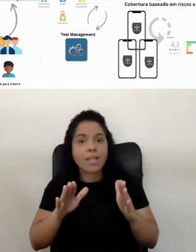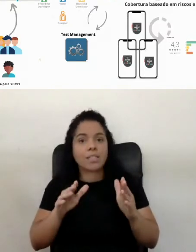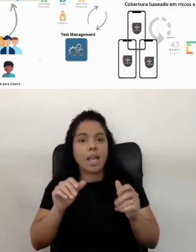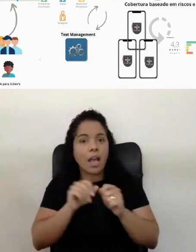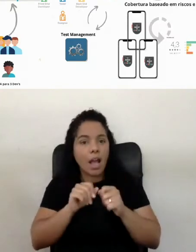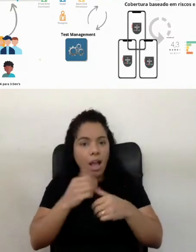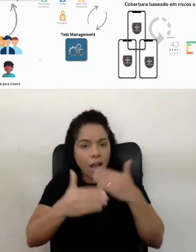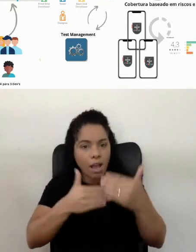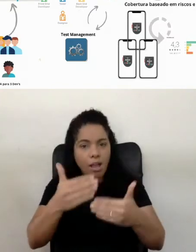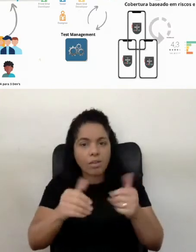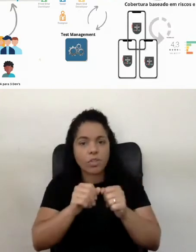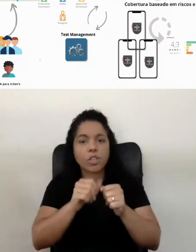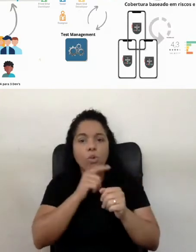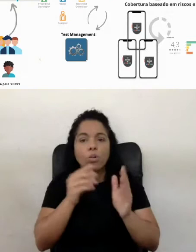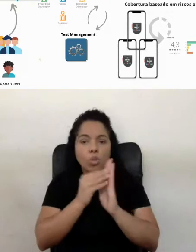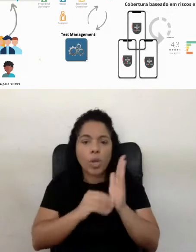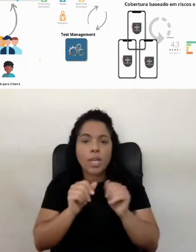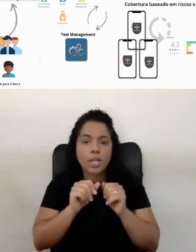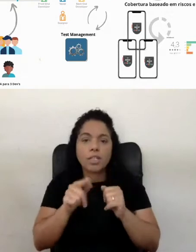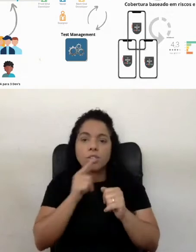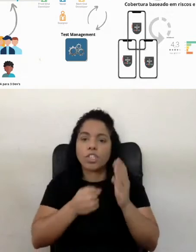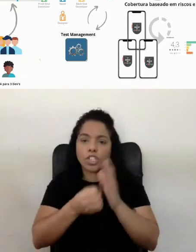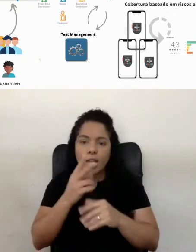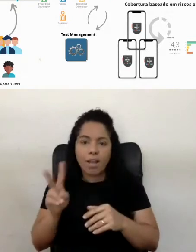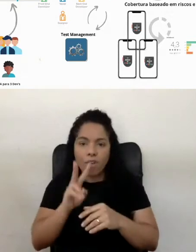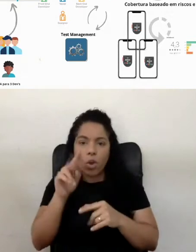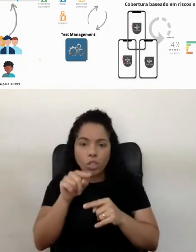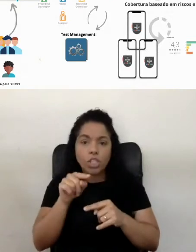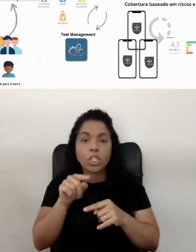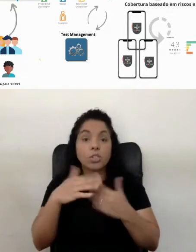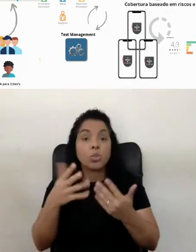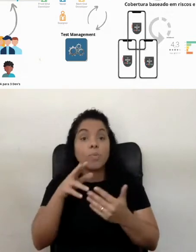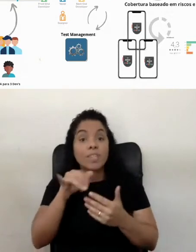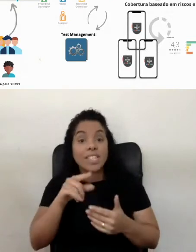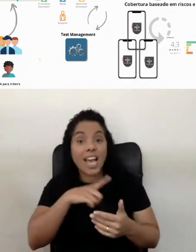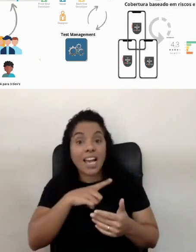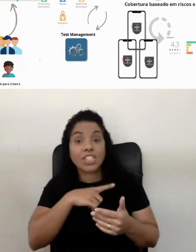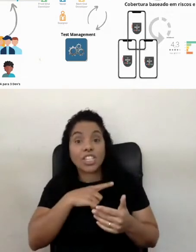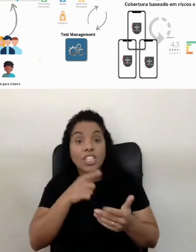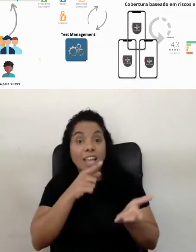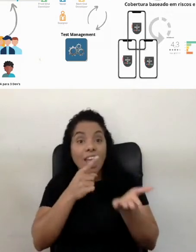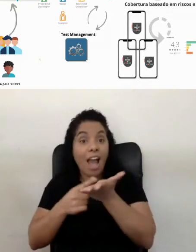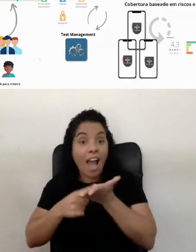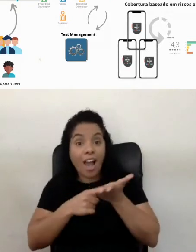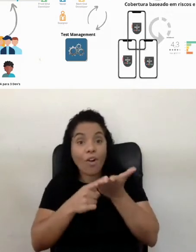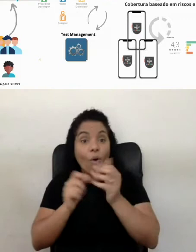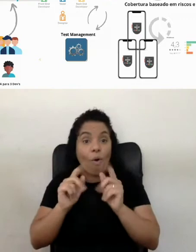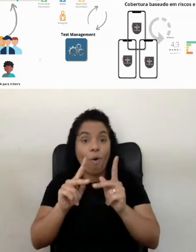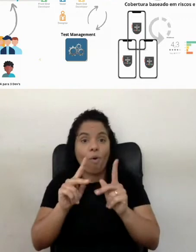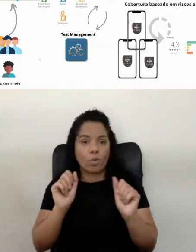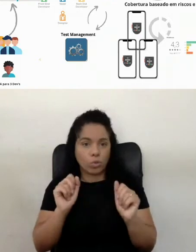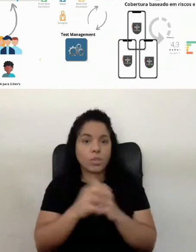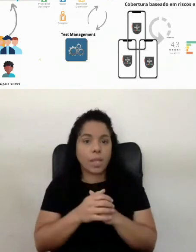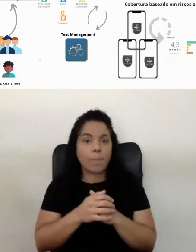só começo a construir isso mesmo, a gerar valor para isso daqui, caso a gente tenha esses acordos aqui bacanas, né?